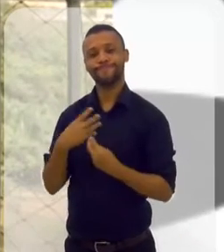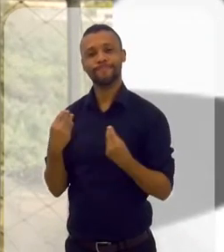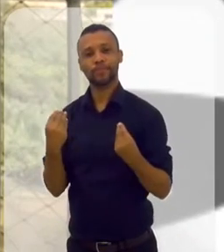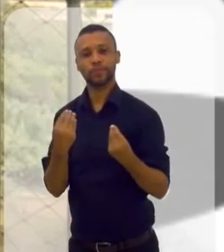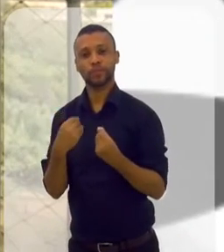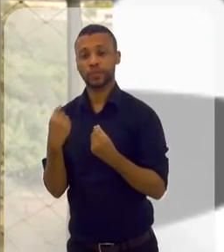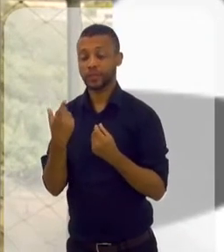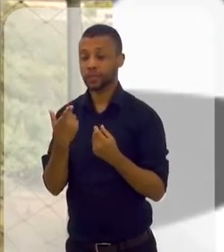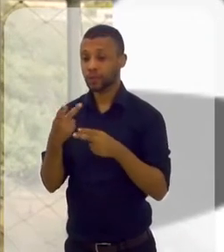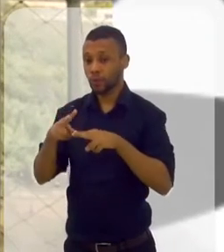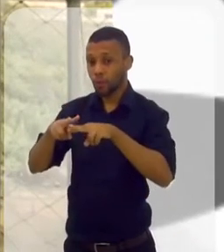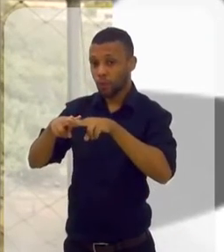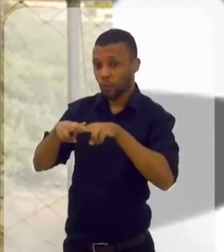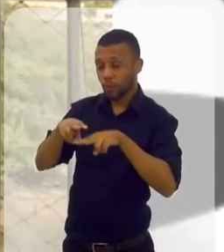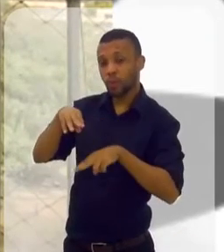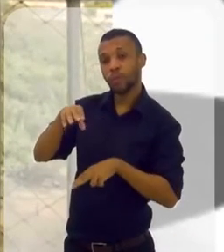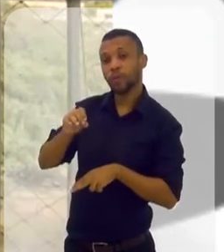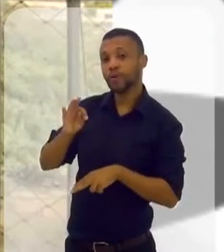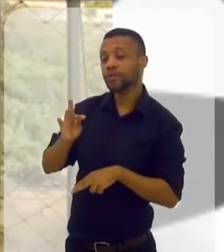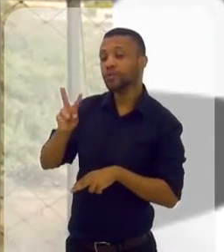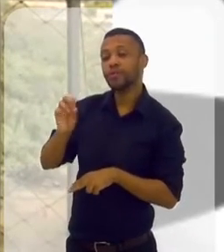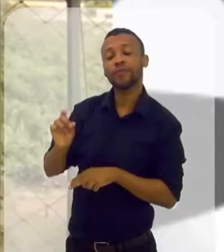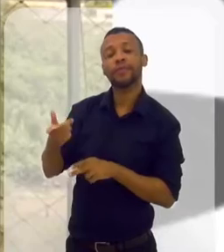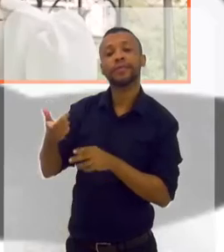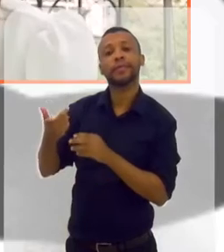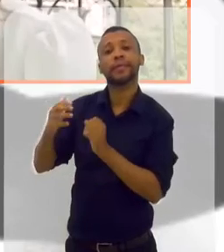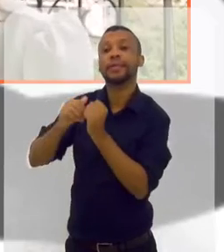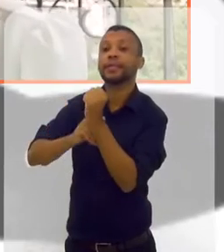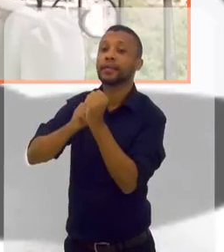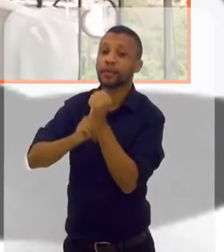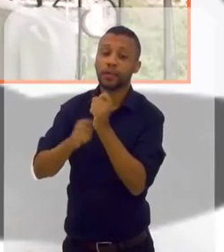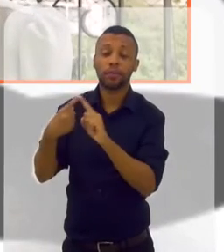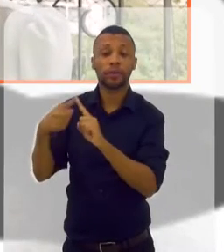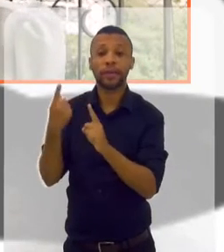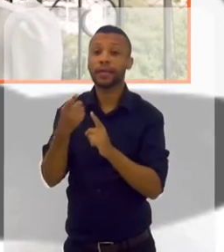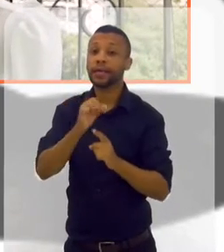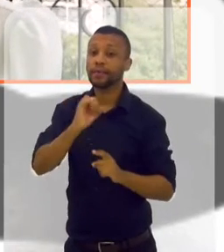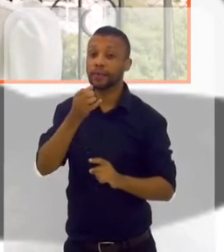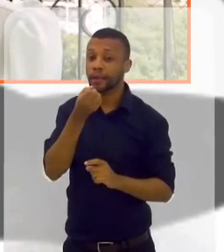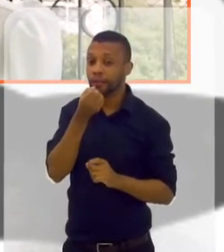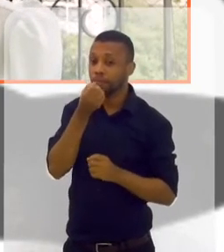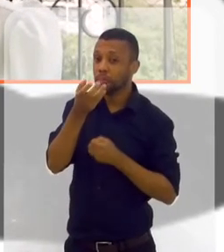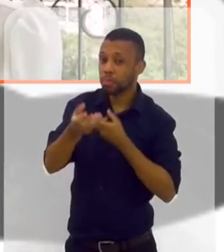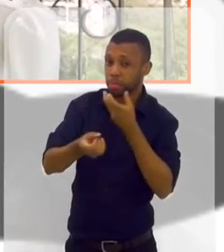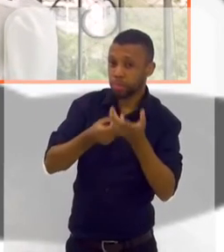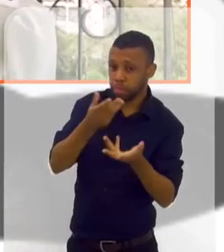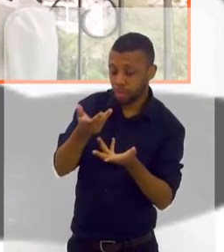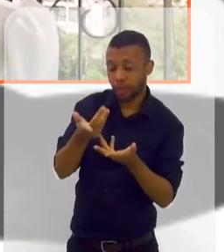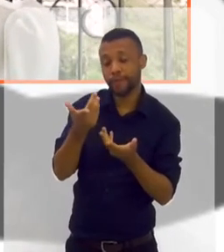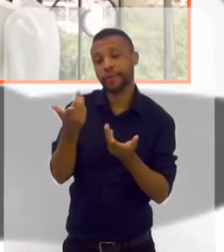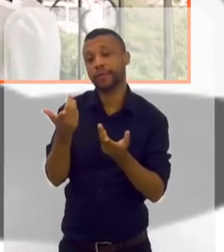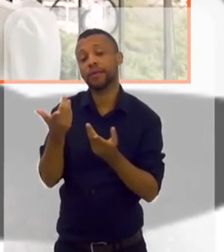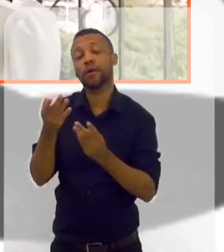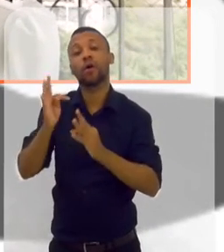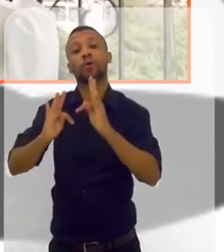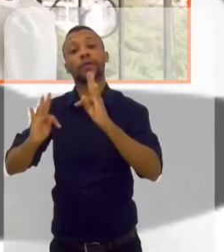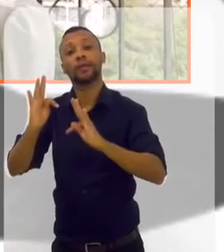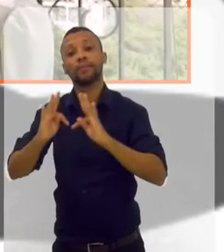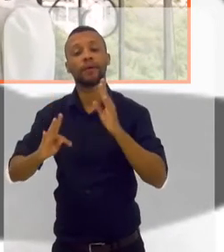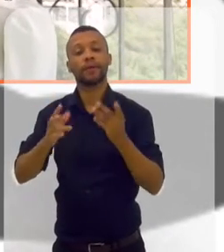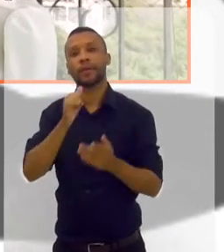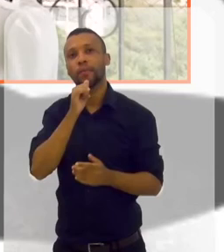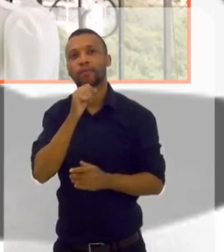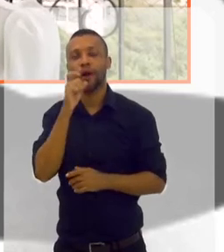a sua sensação esteja na causa desse segredo. E você prejudique o seu próprio tratamento, né? Porque você está ali, é que nem você é o